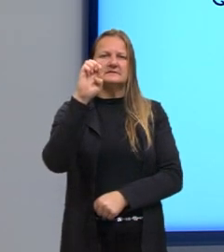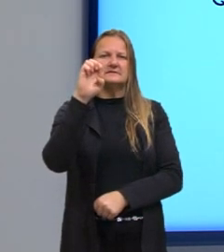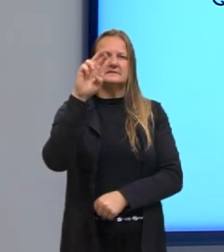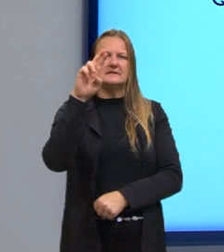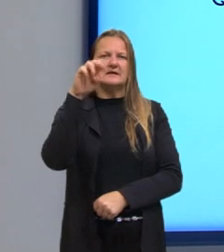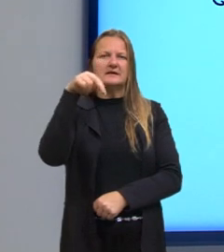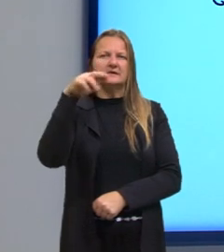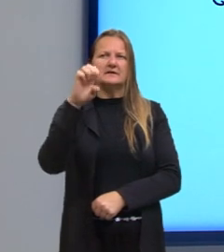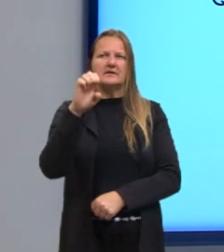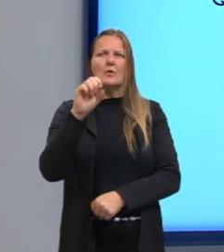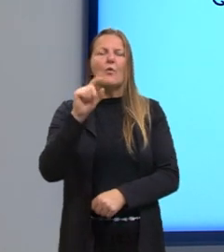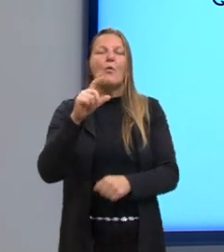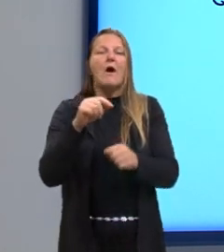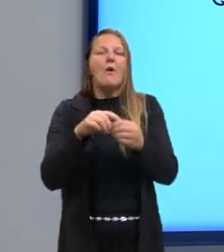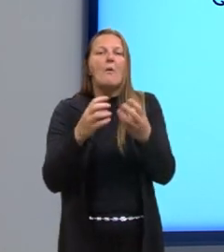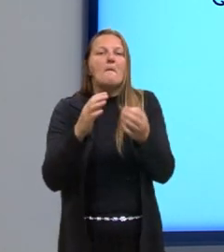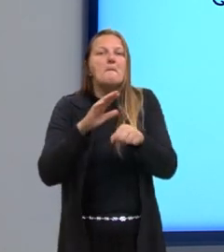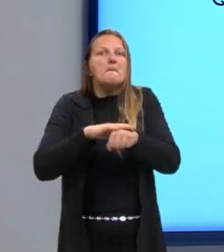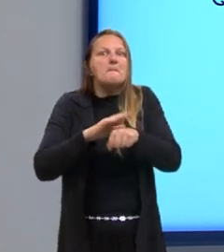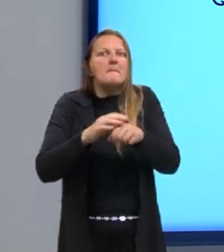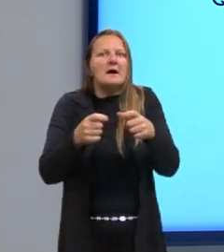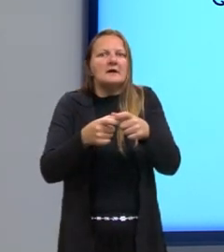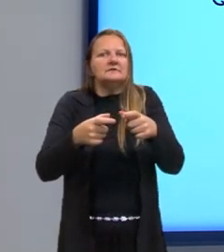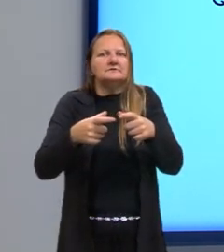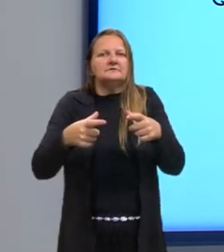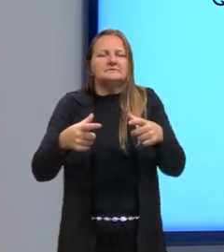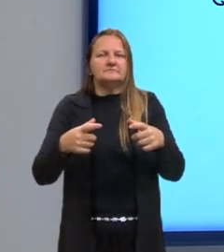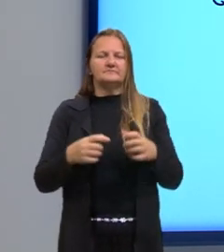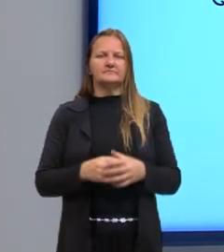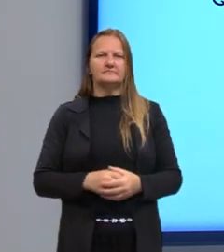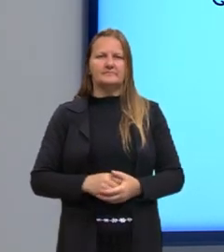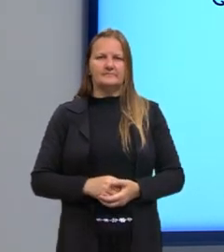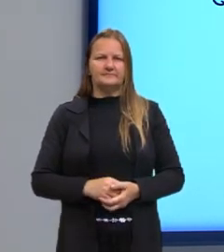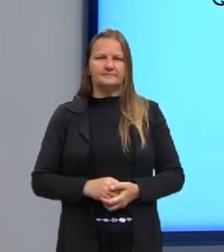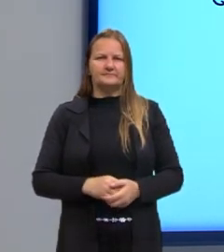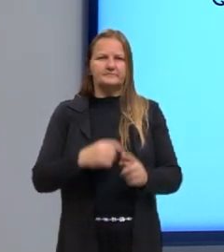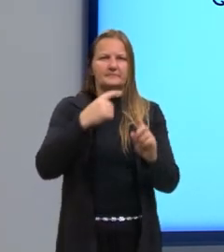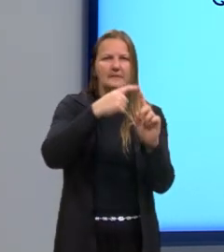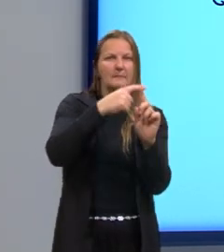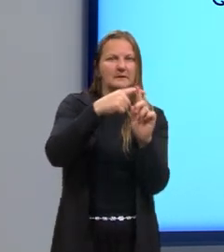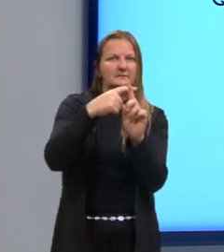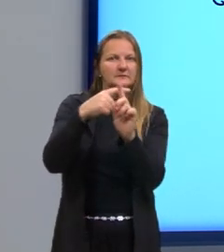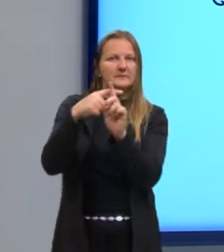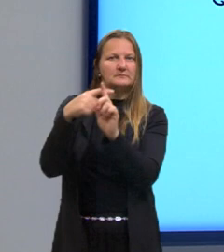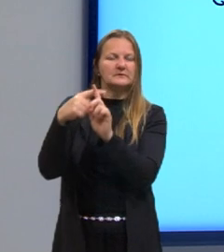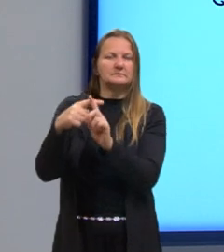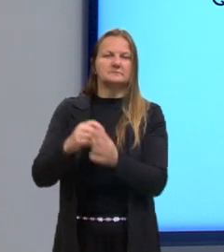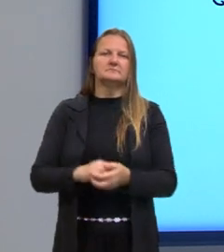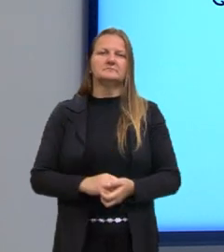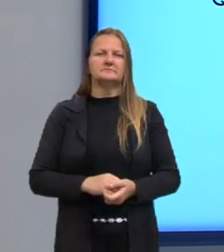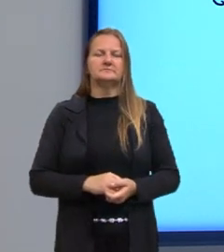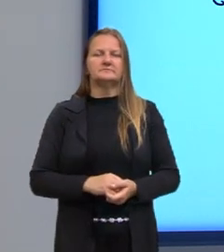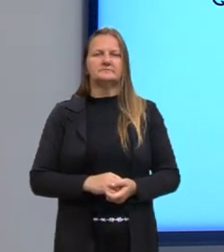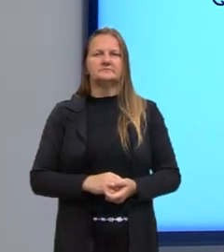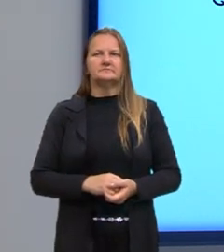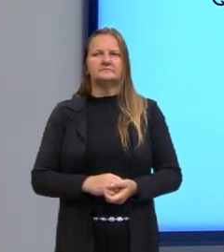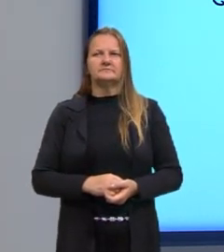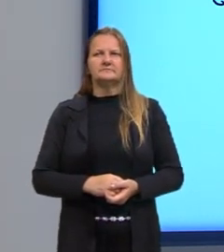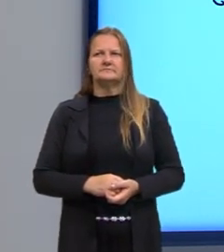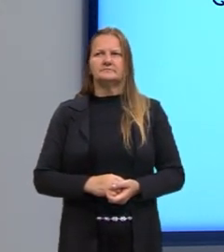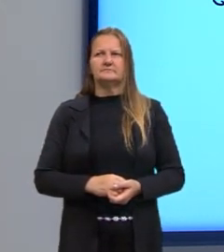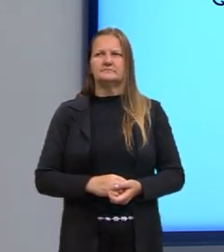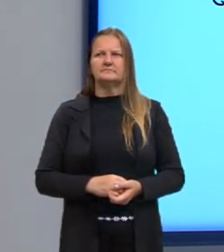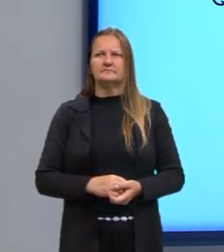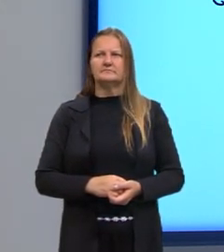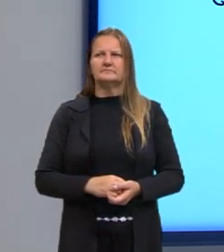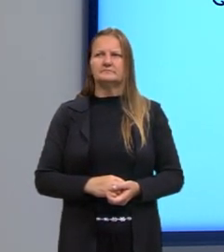qual espécie que tem mais cerne. Que tem mais, mais, os mais sinais de mais do cerne. Qual